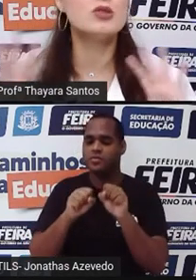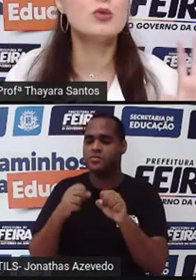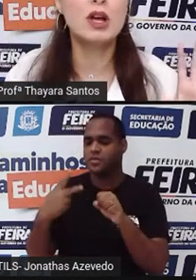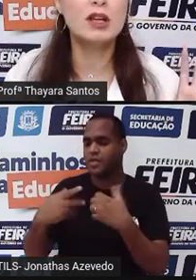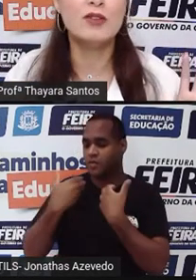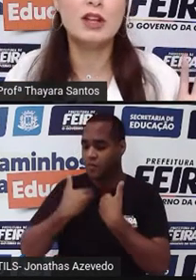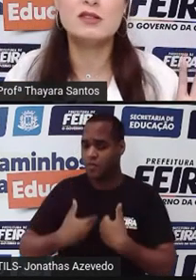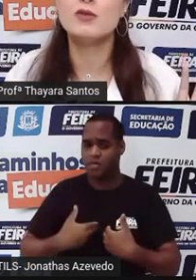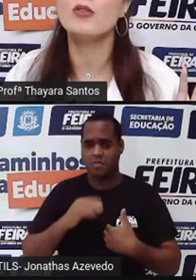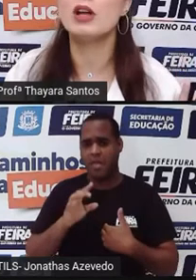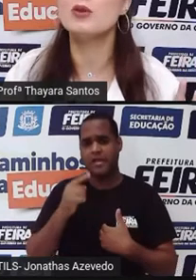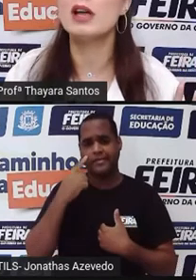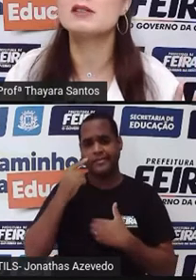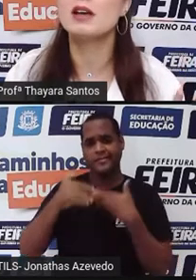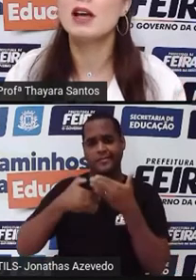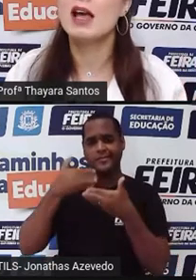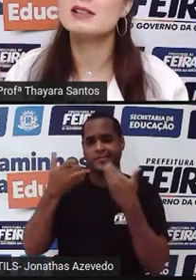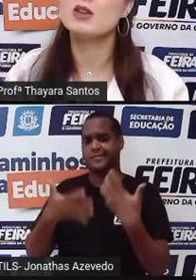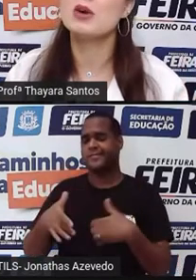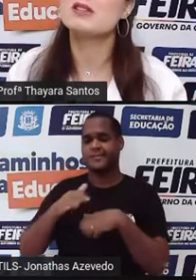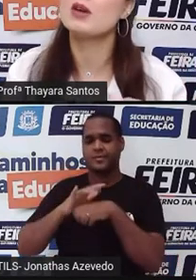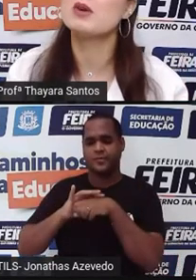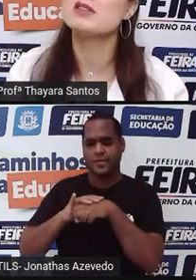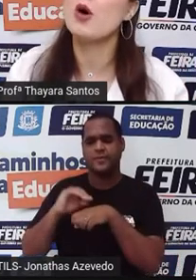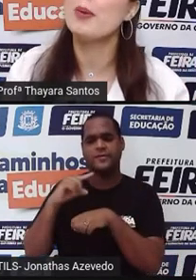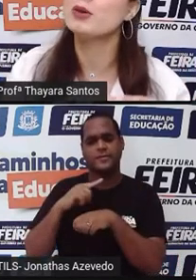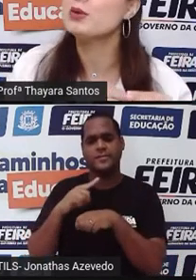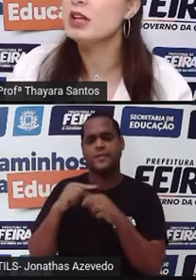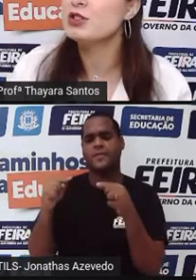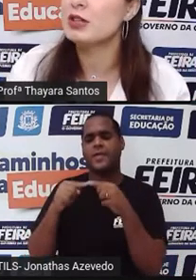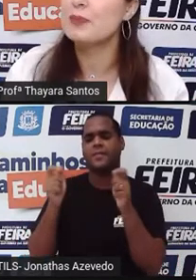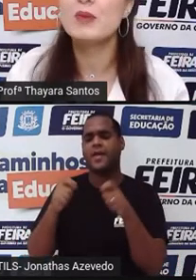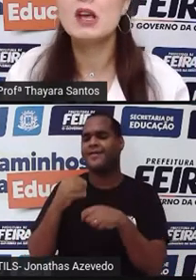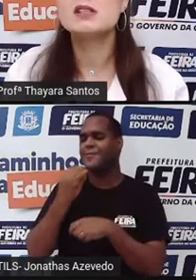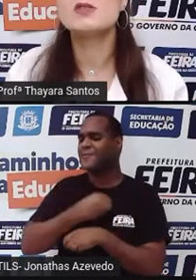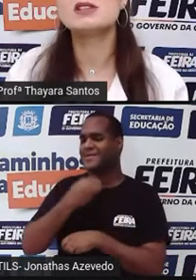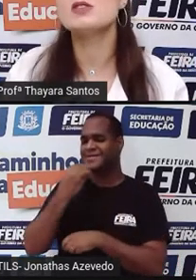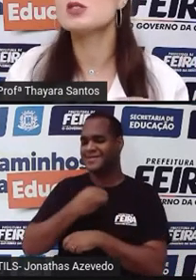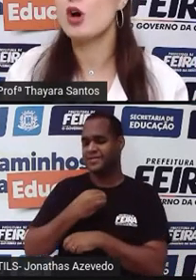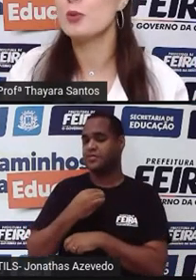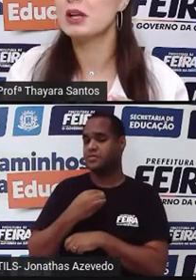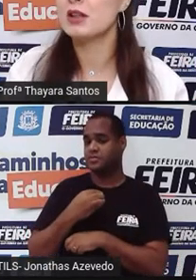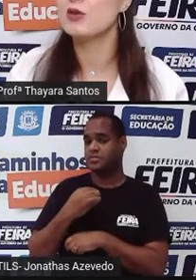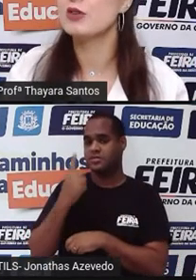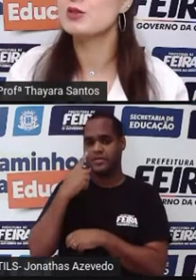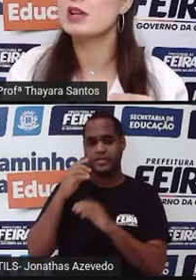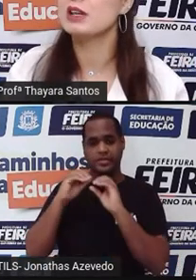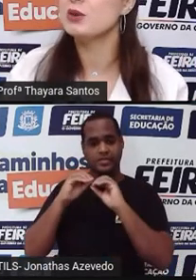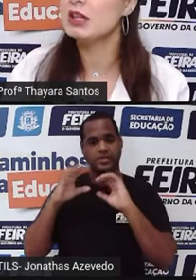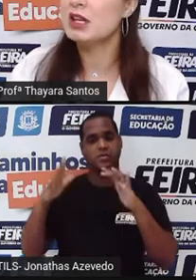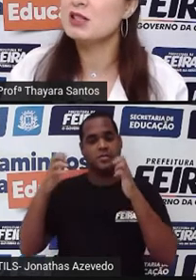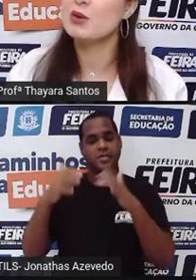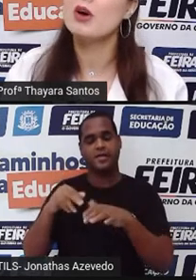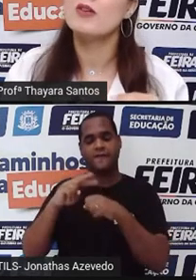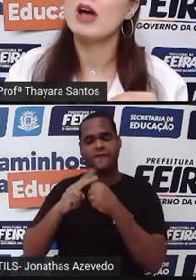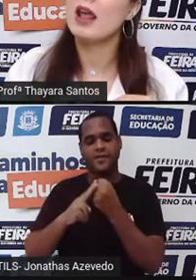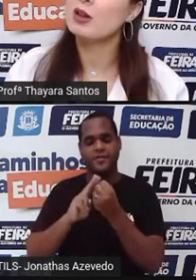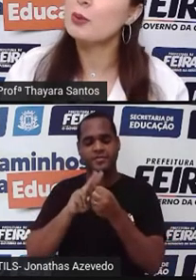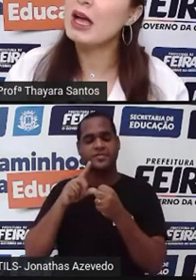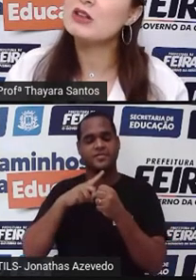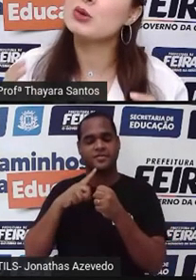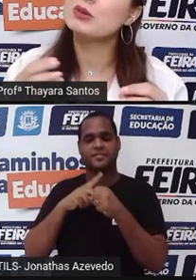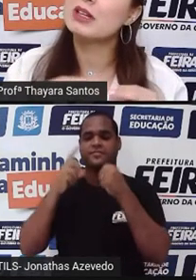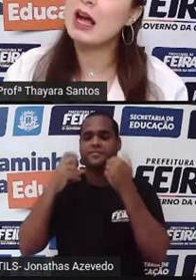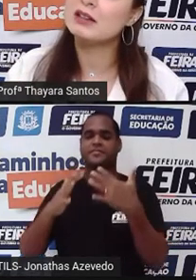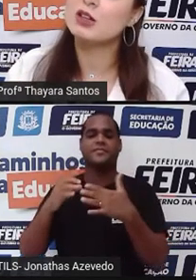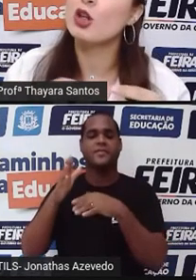você pode nunca na vida desenvolver a doença. Essa doença é uma doença oportunista. Se você descobre que tem o vírus ali no início, vai lá